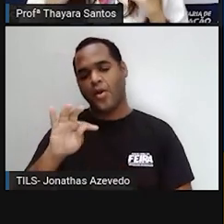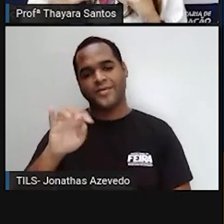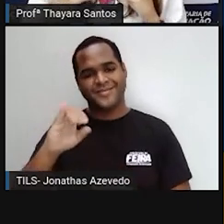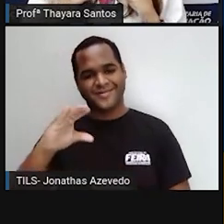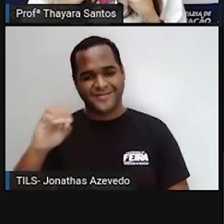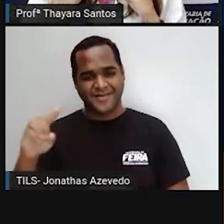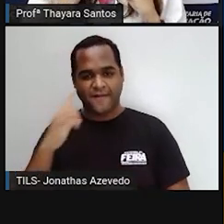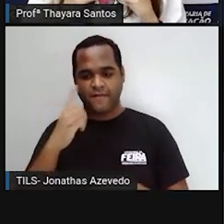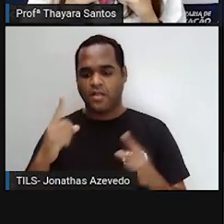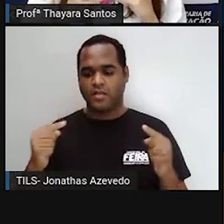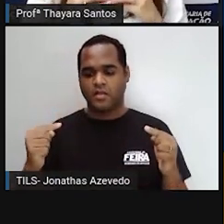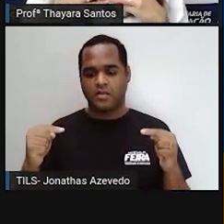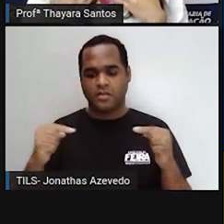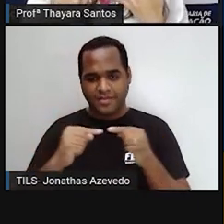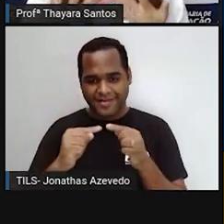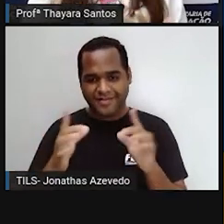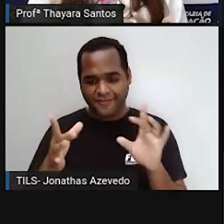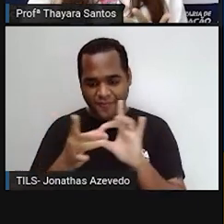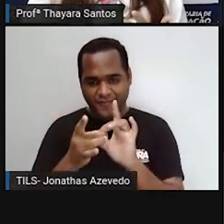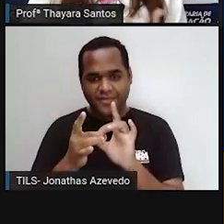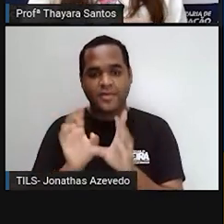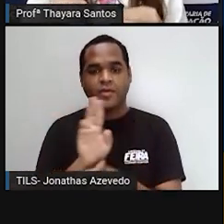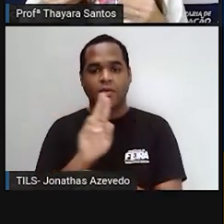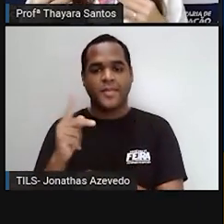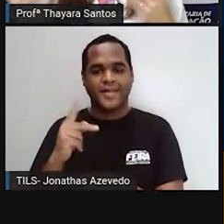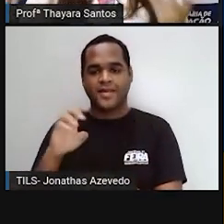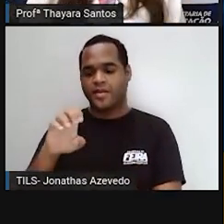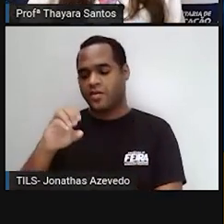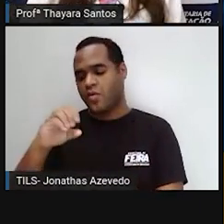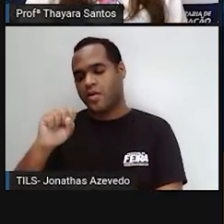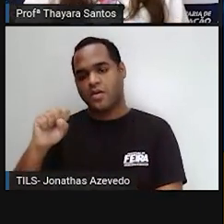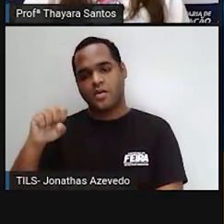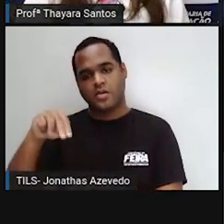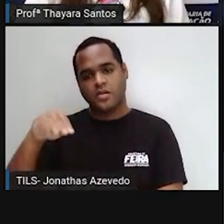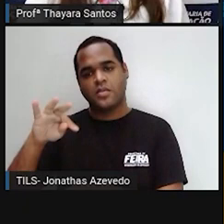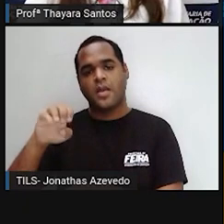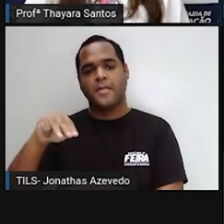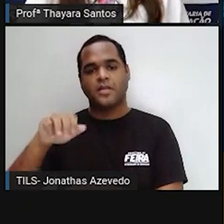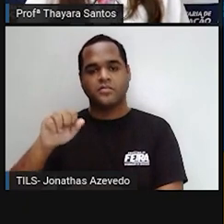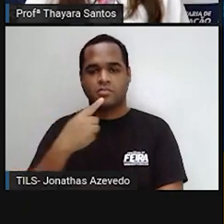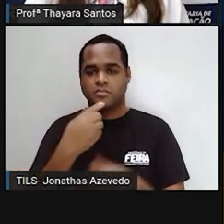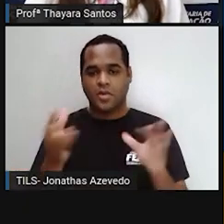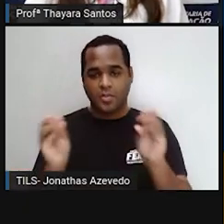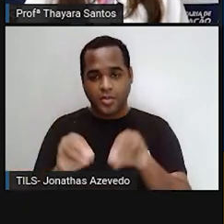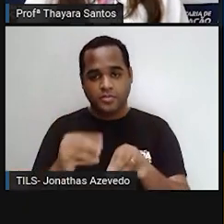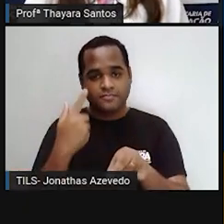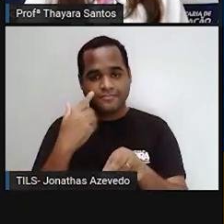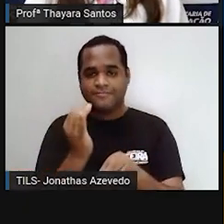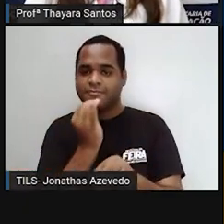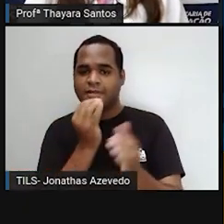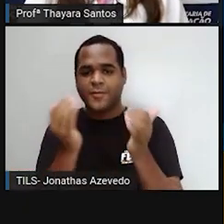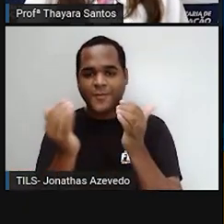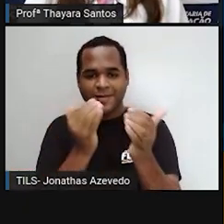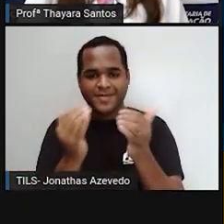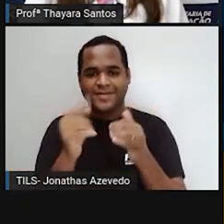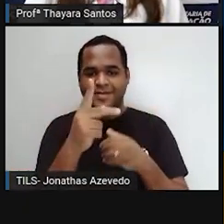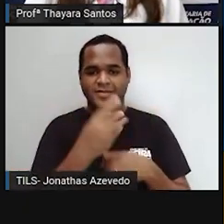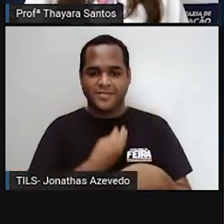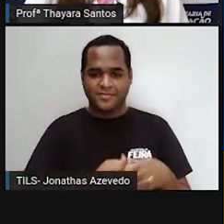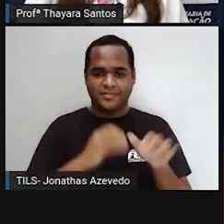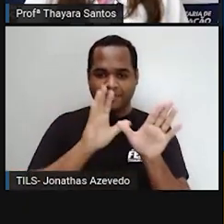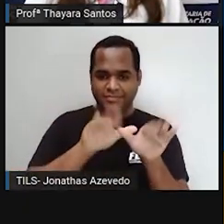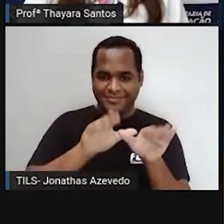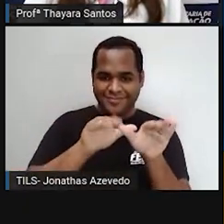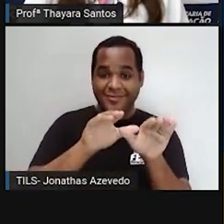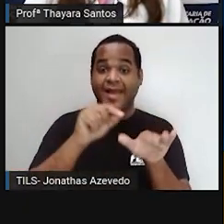Esses dois fatores juntos vão formar o que a gente chama de ecossistema. Como eu coloquei aqui, né? O exemplo de fator biótico, a